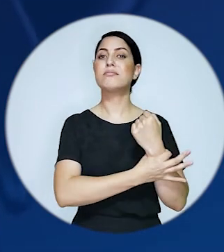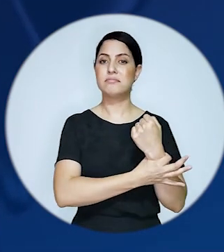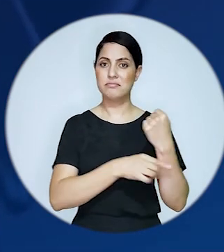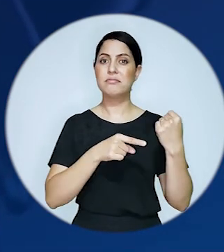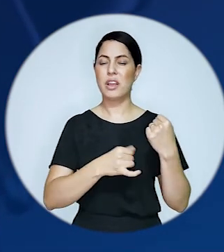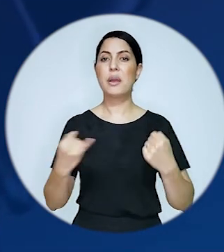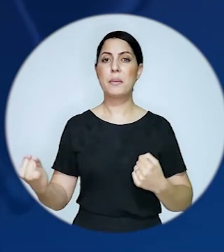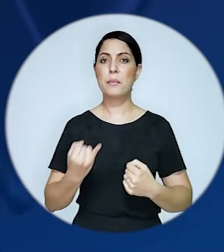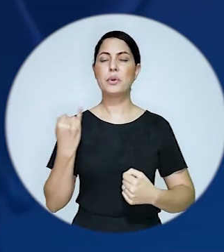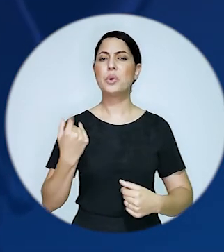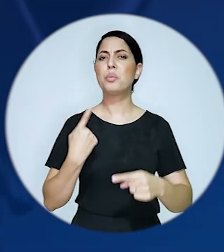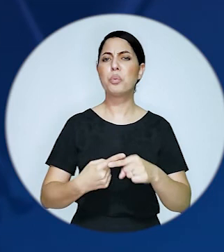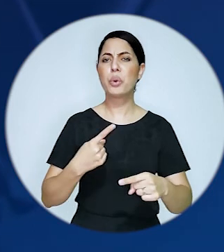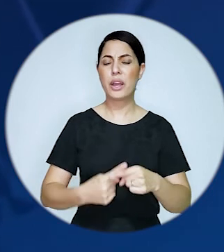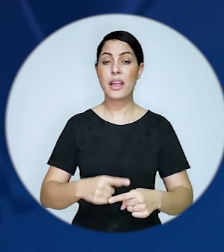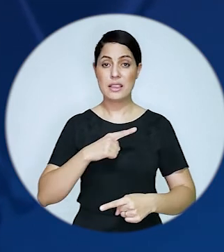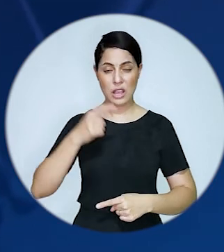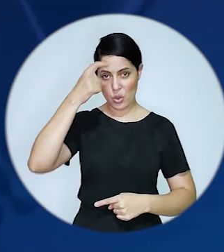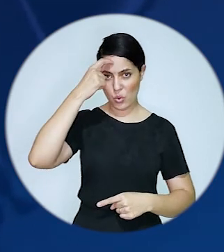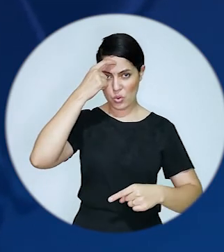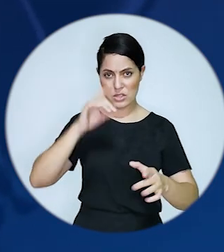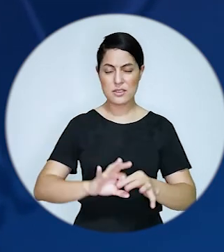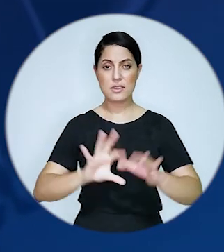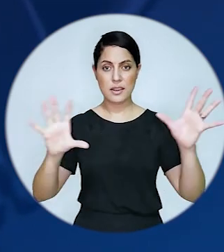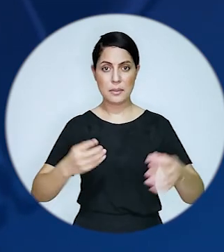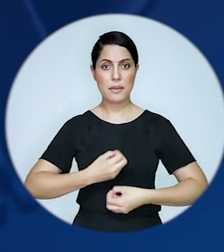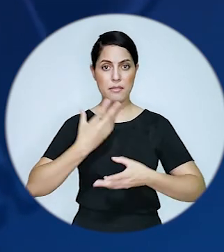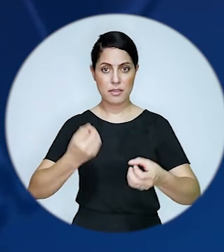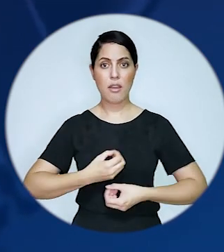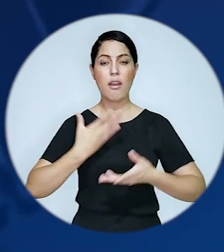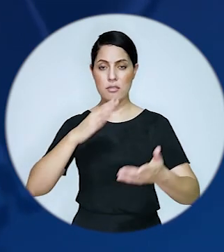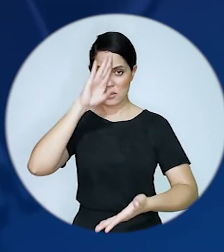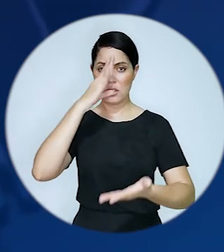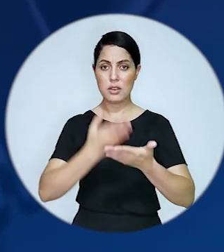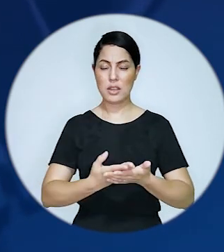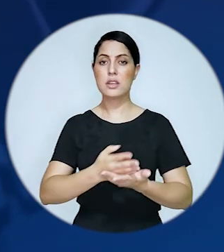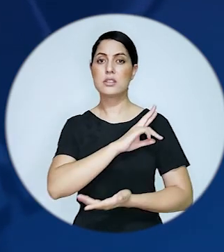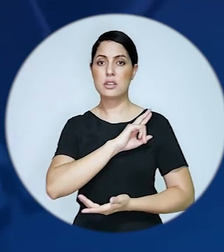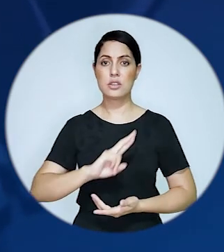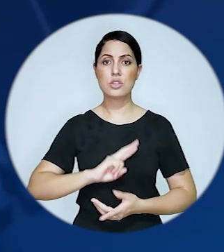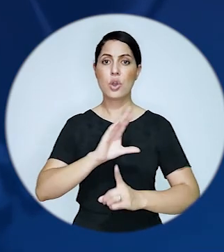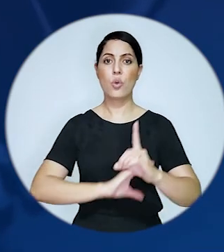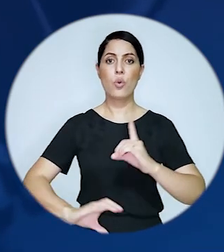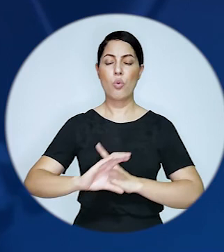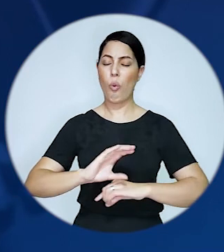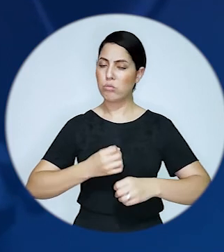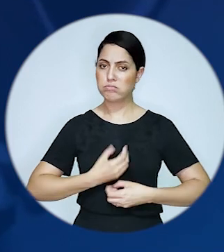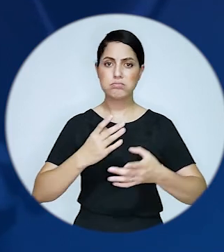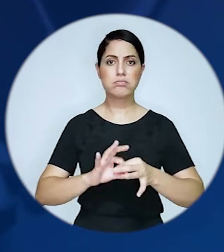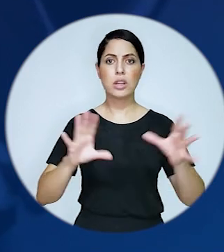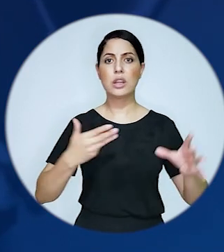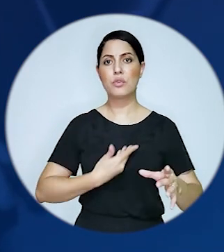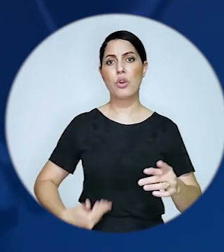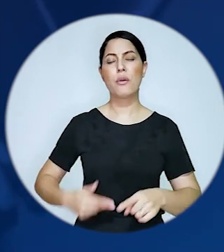constituição como a inviolabilidade à liberdade de consciência e de crença e o livre exercício dos cultos com